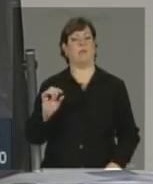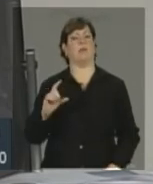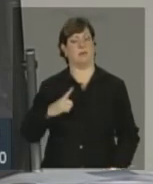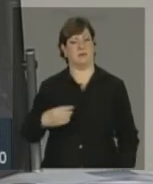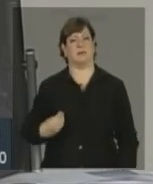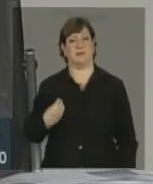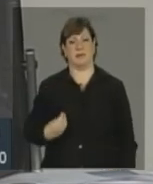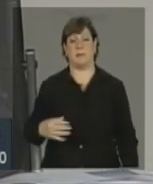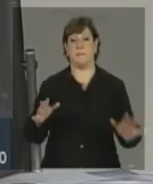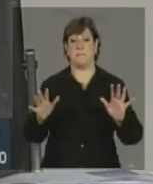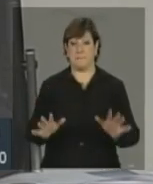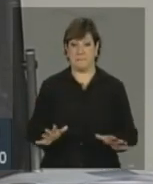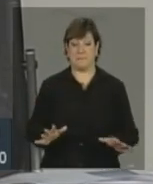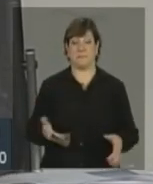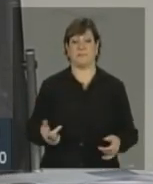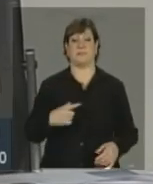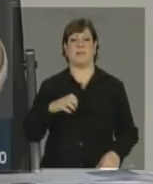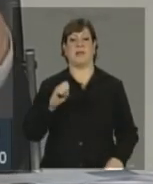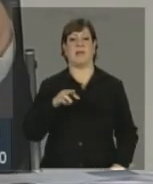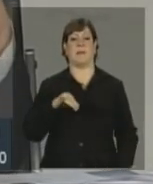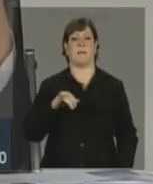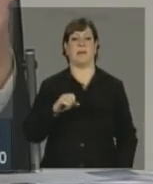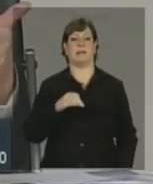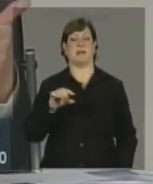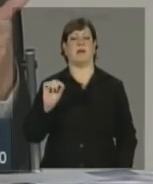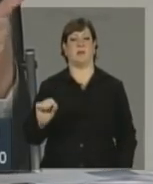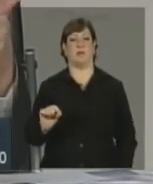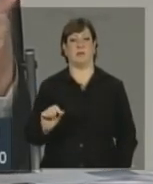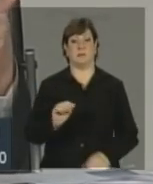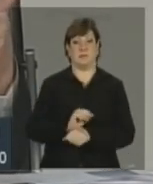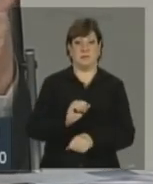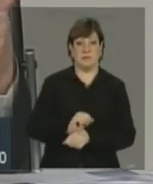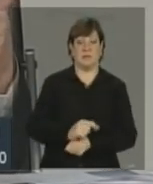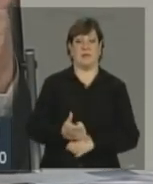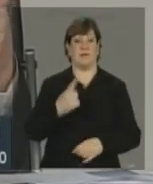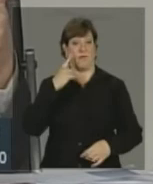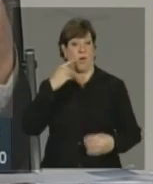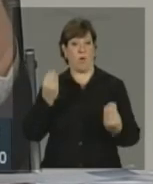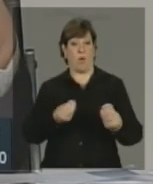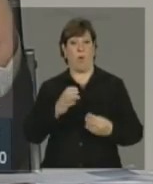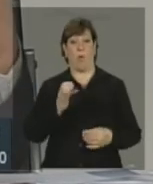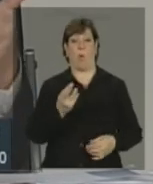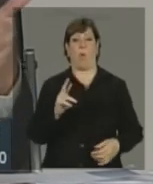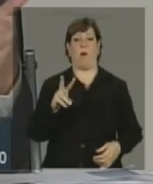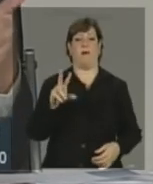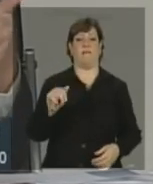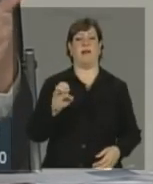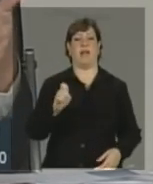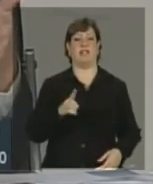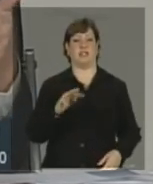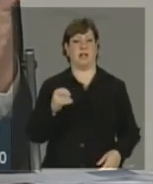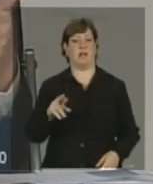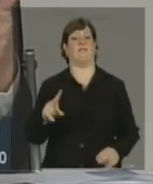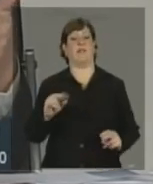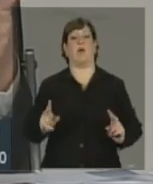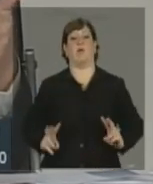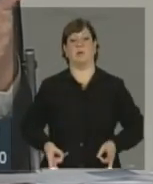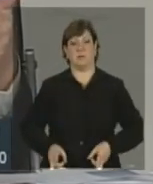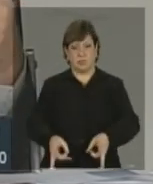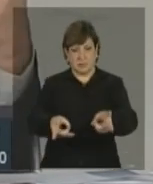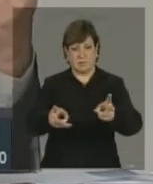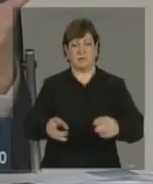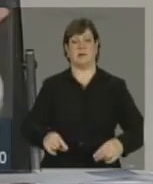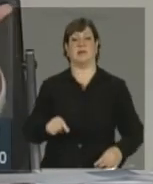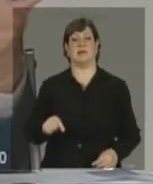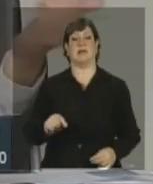A expectativa de emissão, a certeza de que a curva externa vai continuar, dá inclusive mais liquidez para a curva